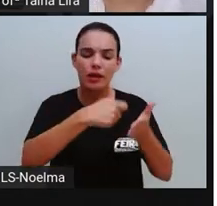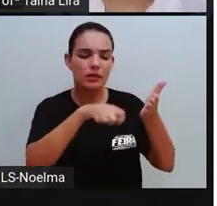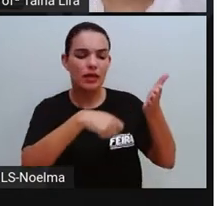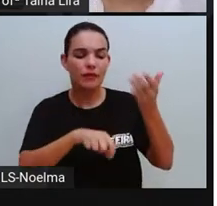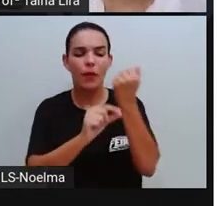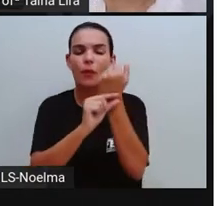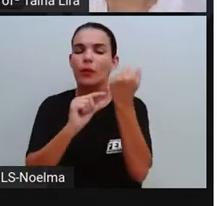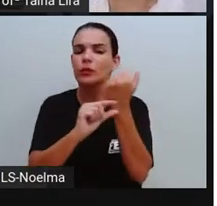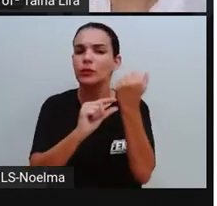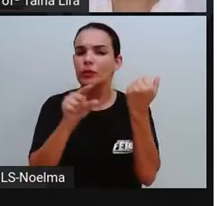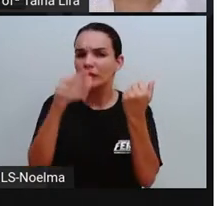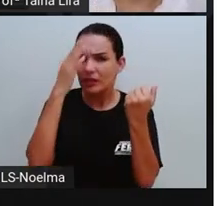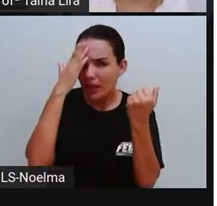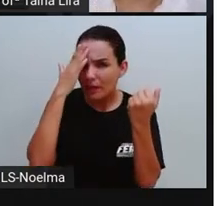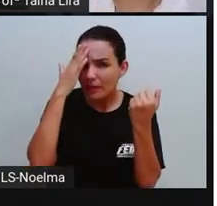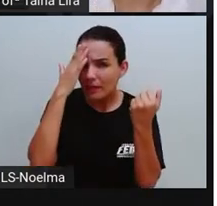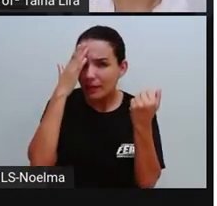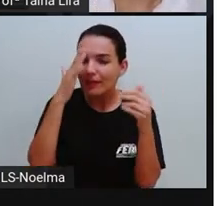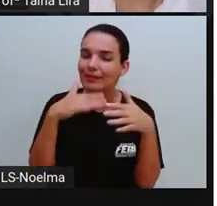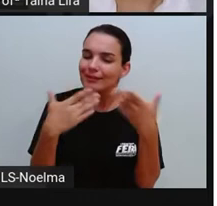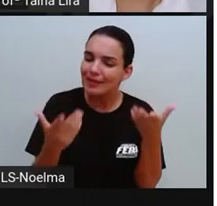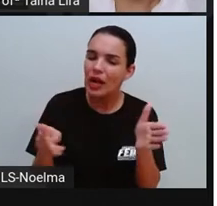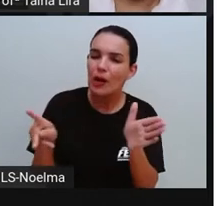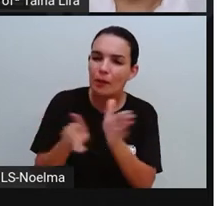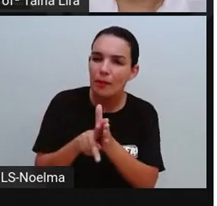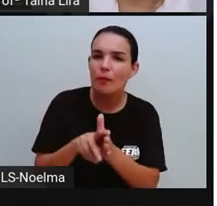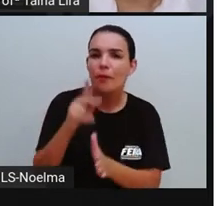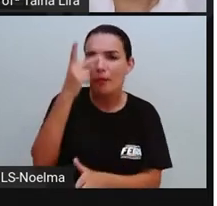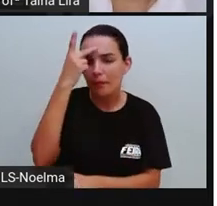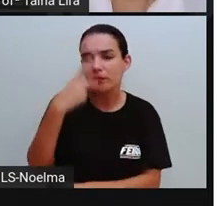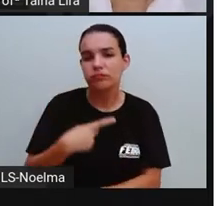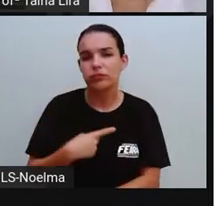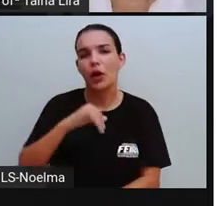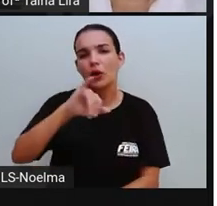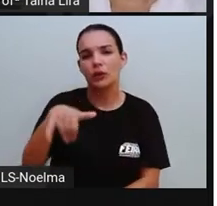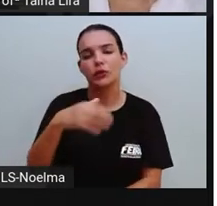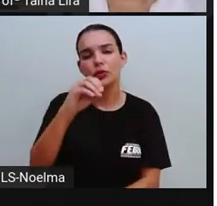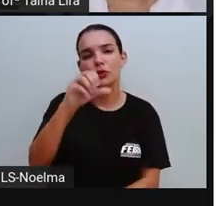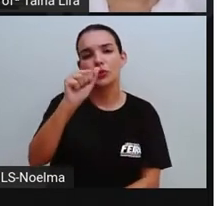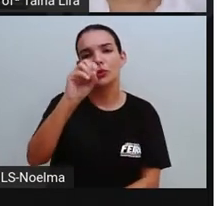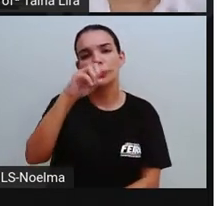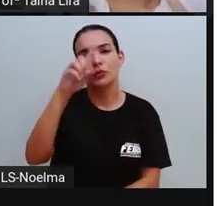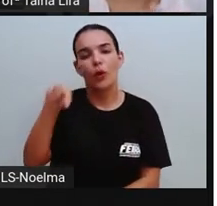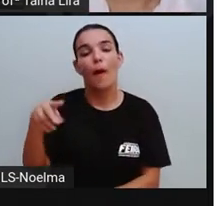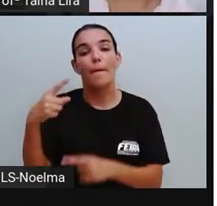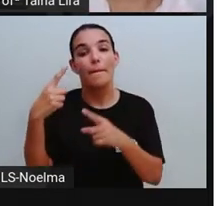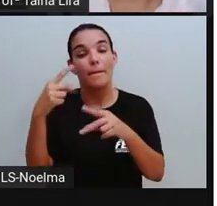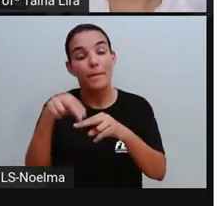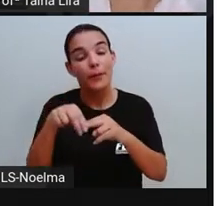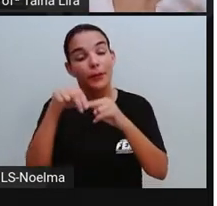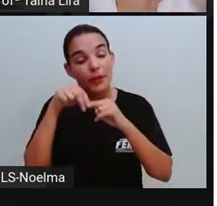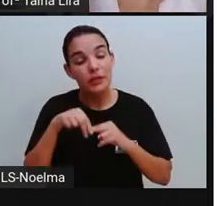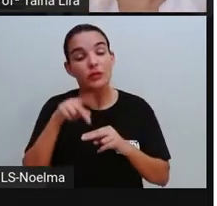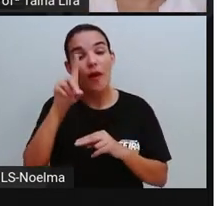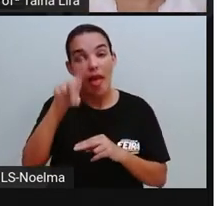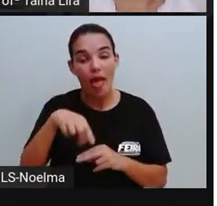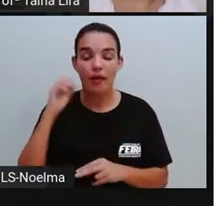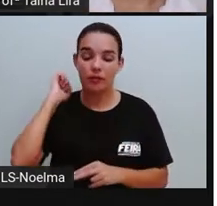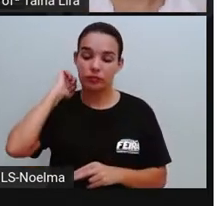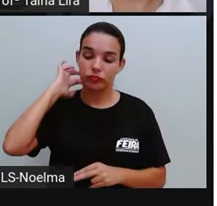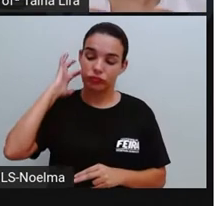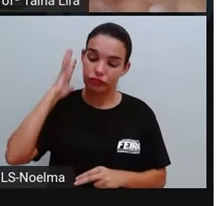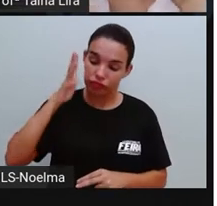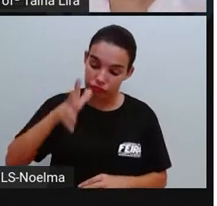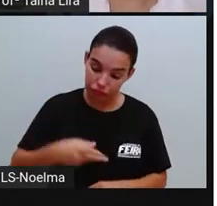texto? Foi o próprio João Pedro, tá? É por isso que é chamado de uma autobiografia. É uma